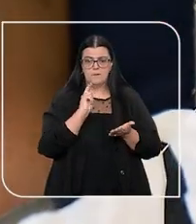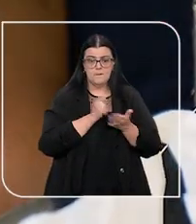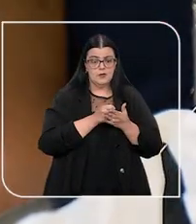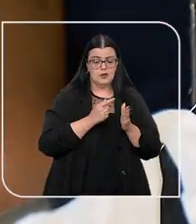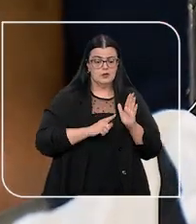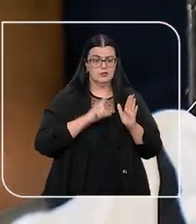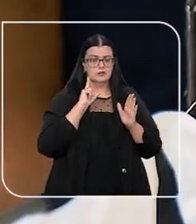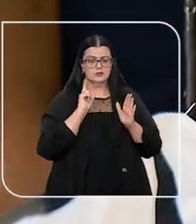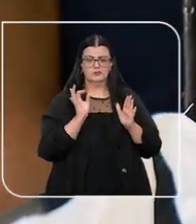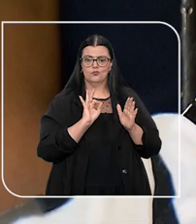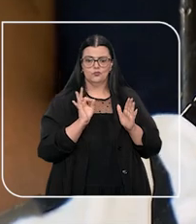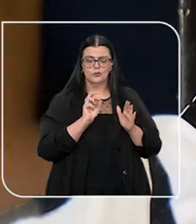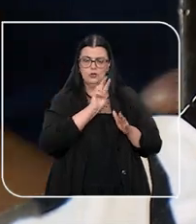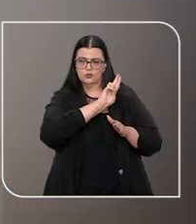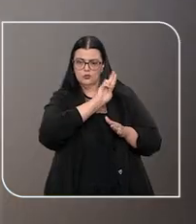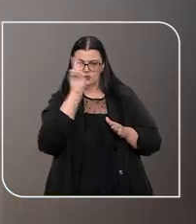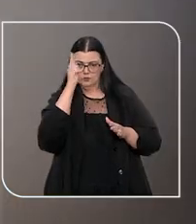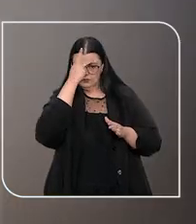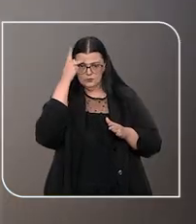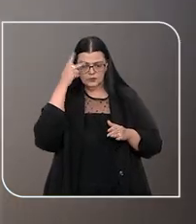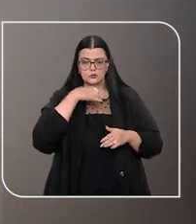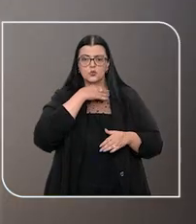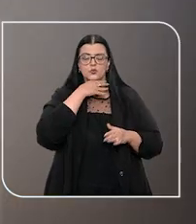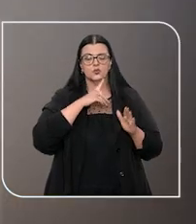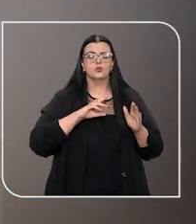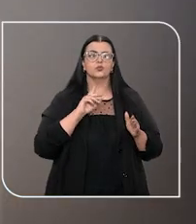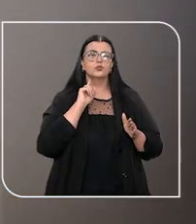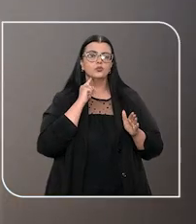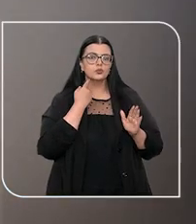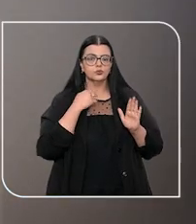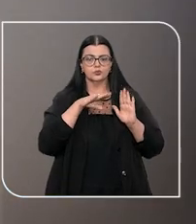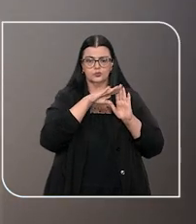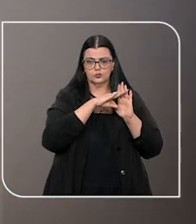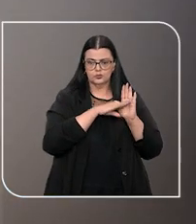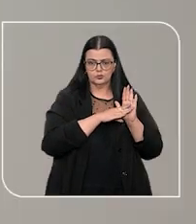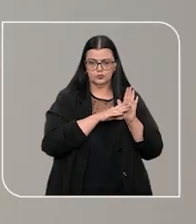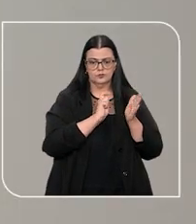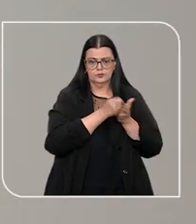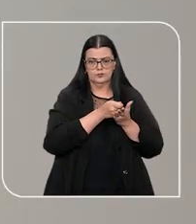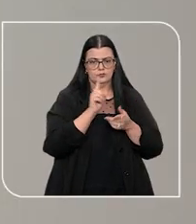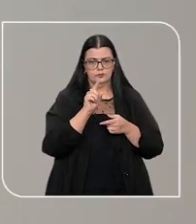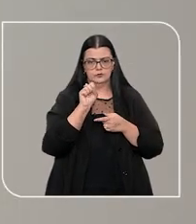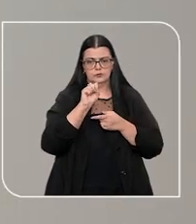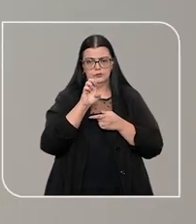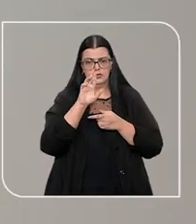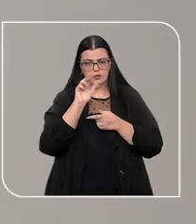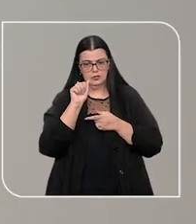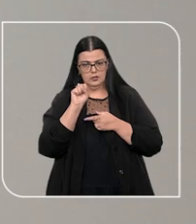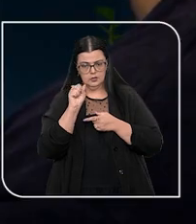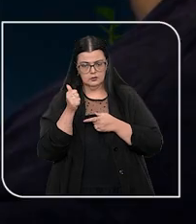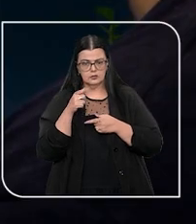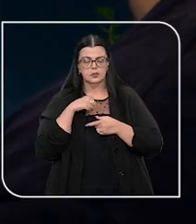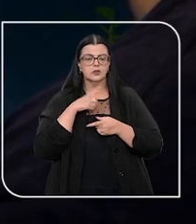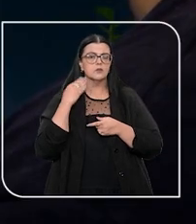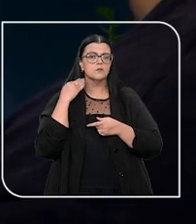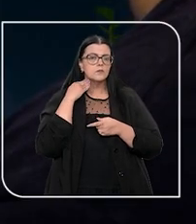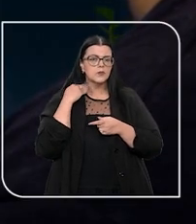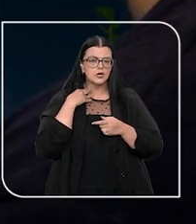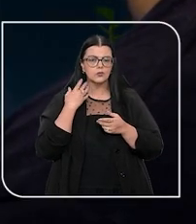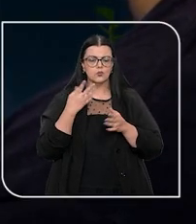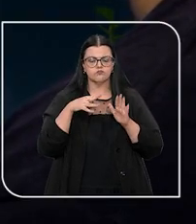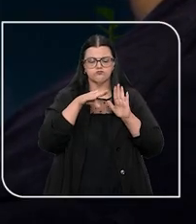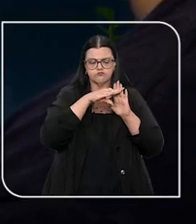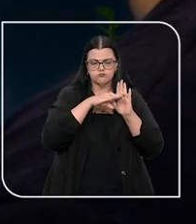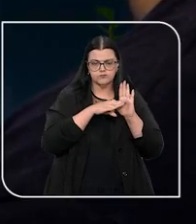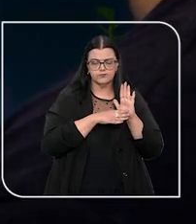Se não for paga o quanto antes, o nome do devedor entra no cadastro de inadimplentes, como a Serasa. Esse tipo de